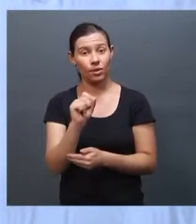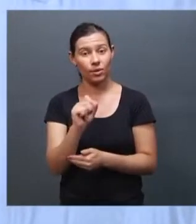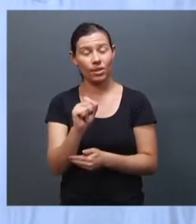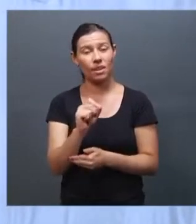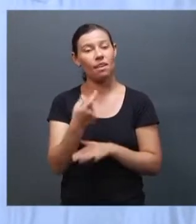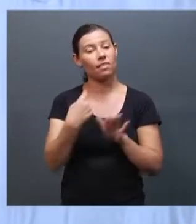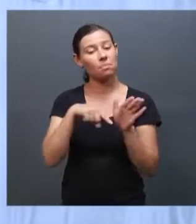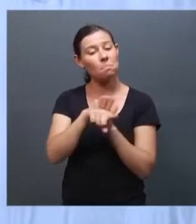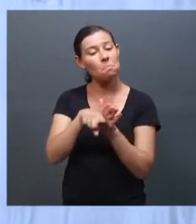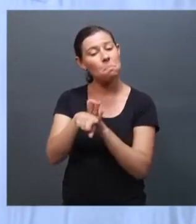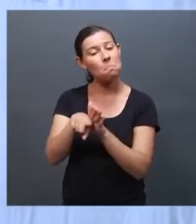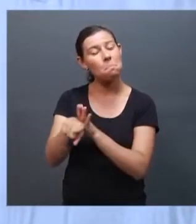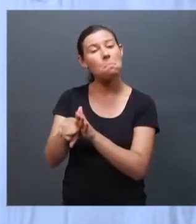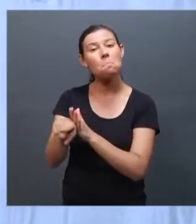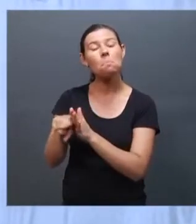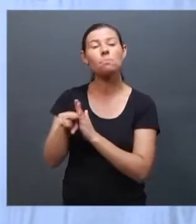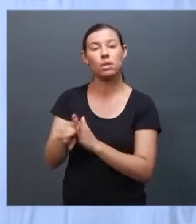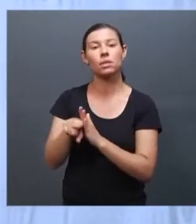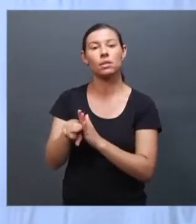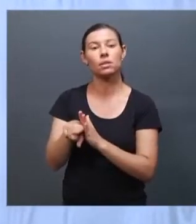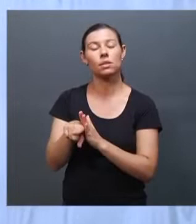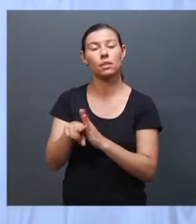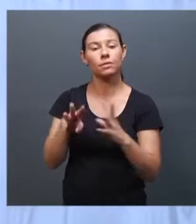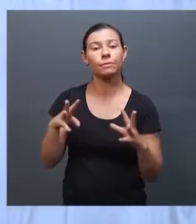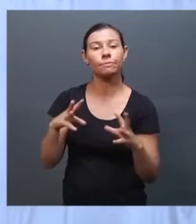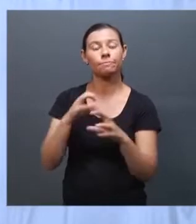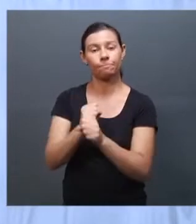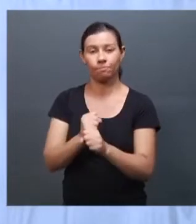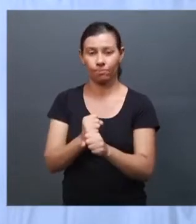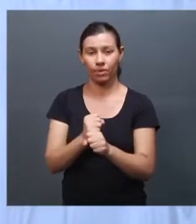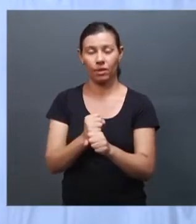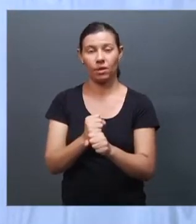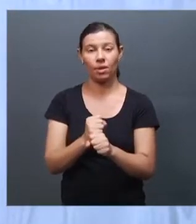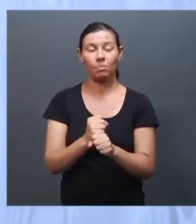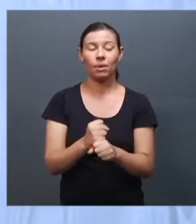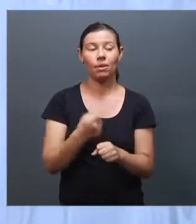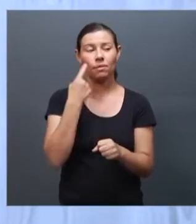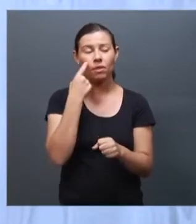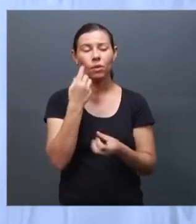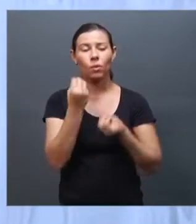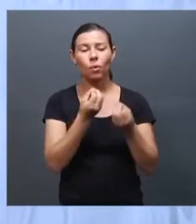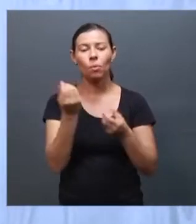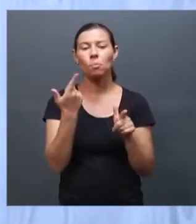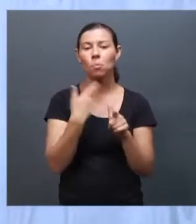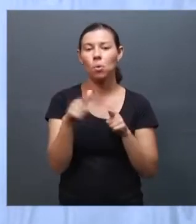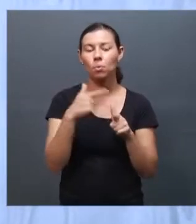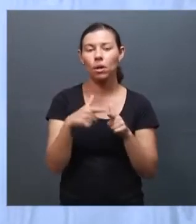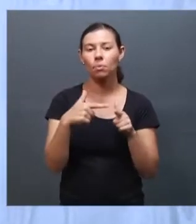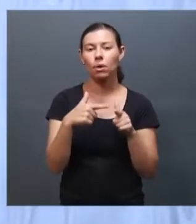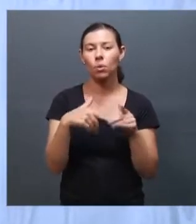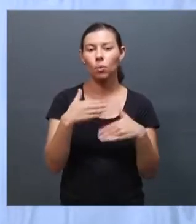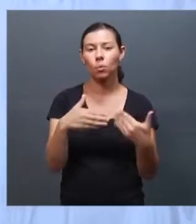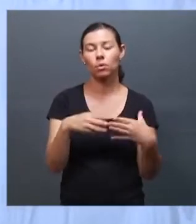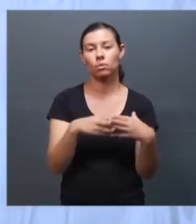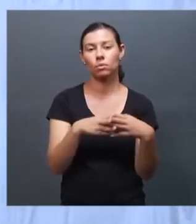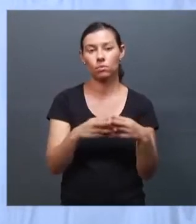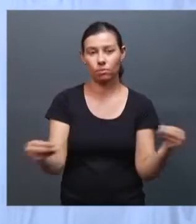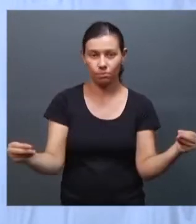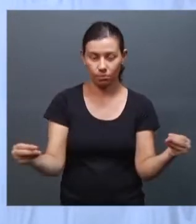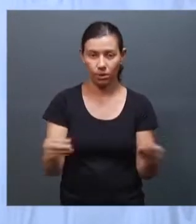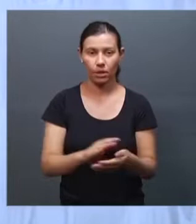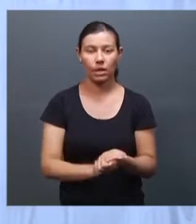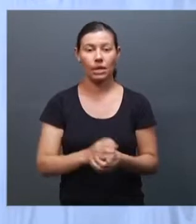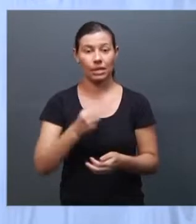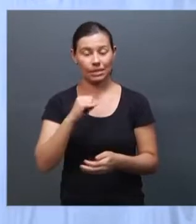à execução de políticas públicas que realmente possam resolver o problema. Se eu torno crime, eu consigo ver a quantidade que vem acontecendo. mais ou menos